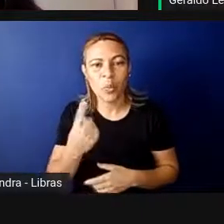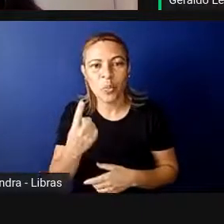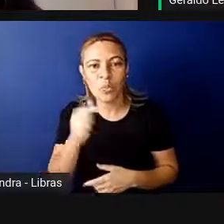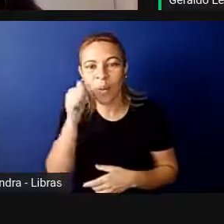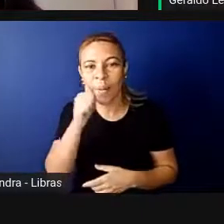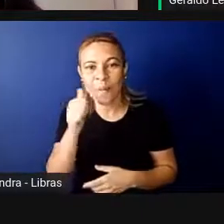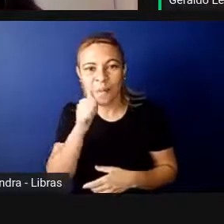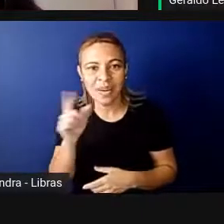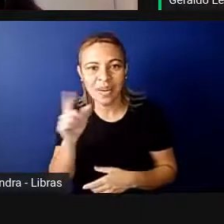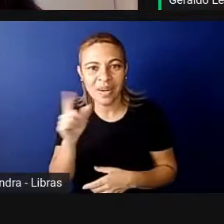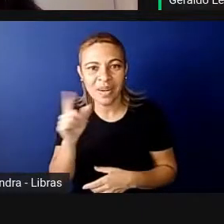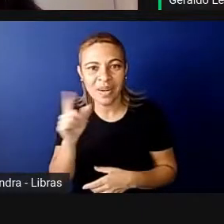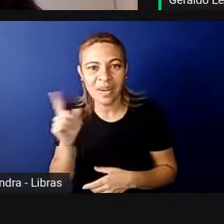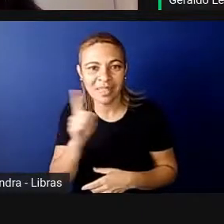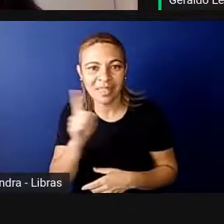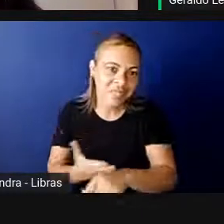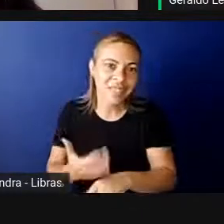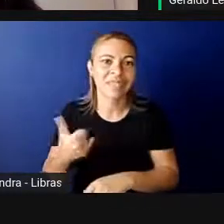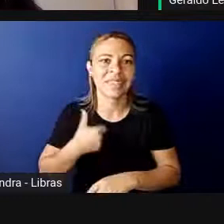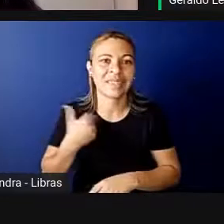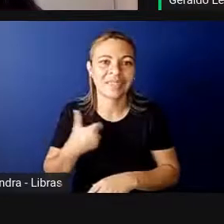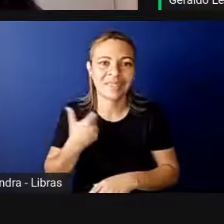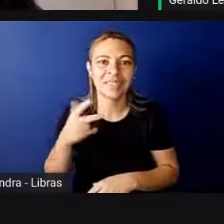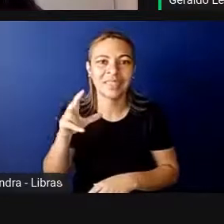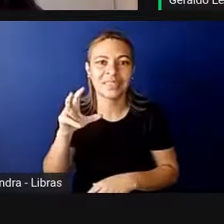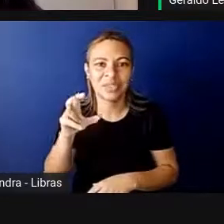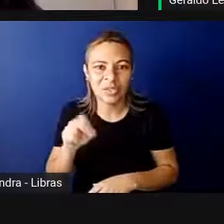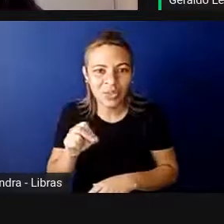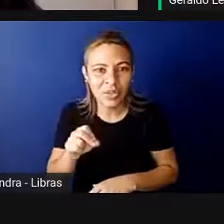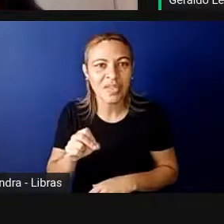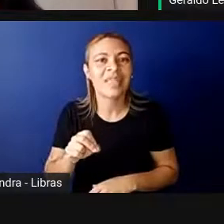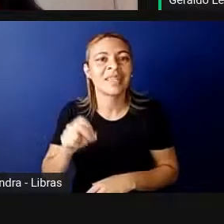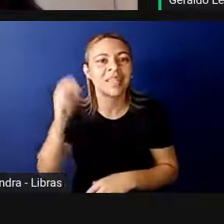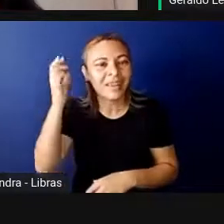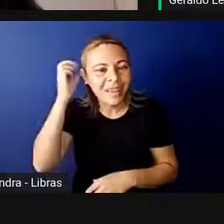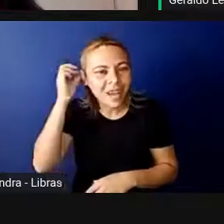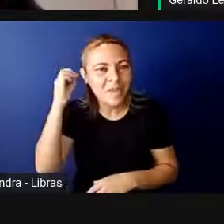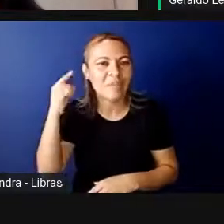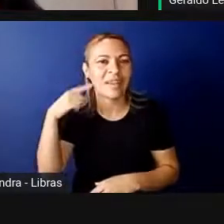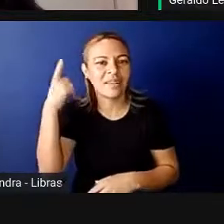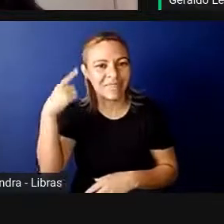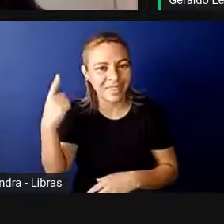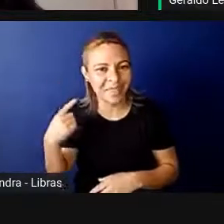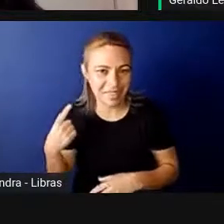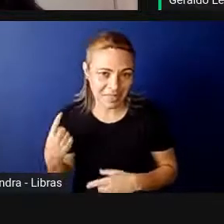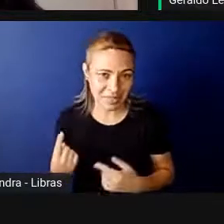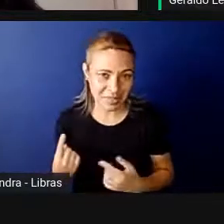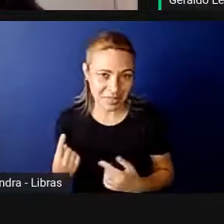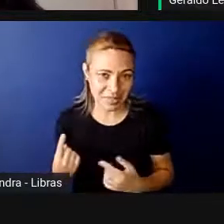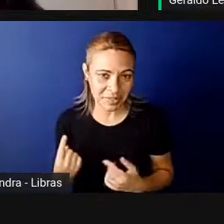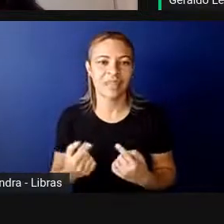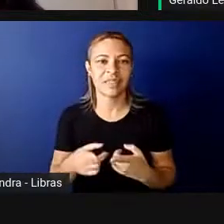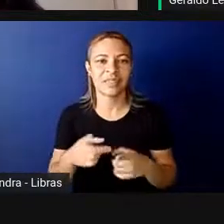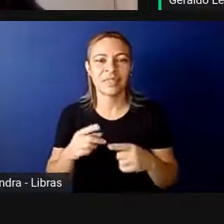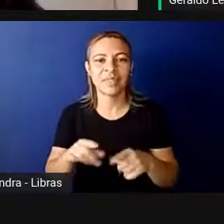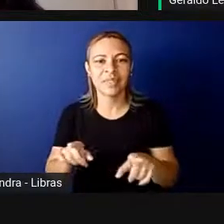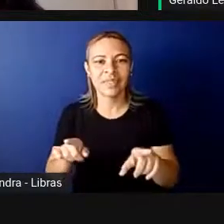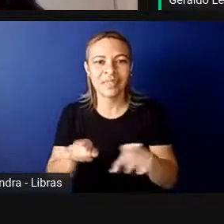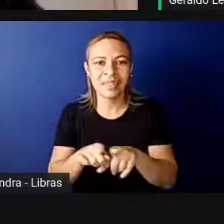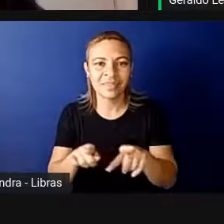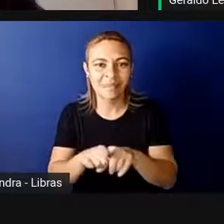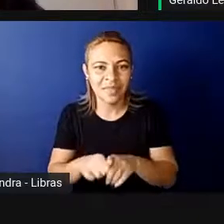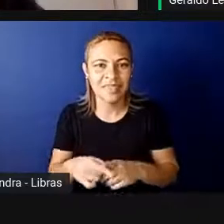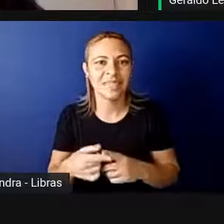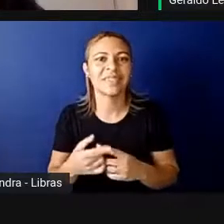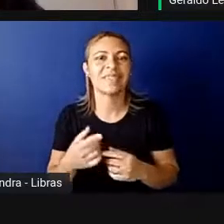50 anos, cabelos que estão agora voltando a ser encaracolados, feminista e que estou